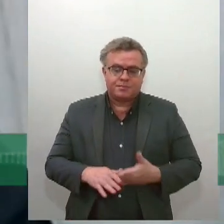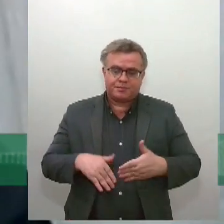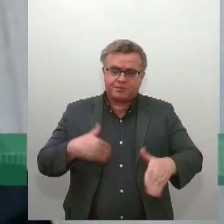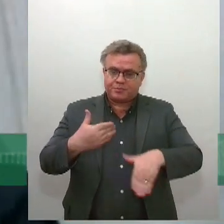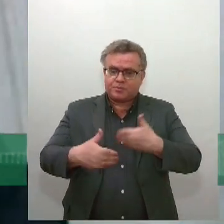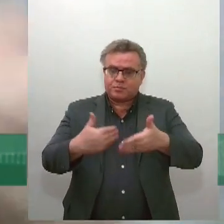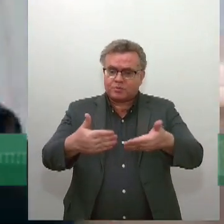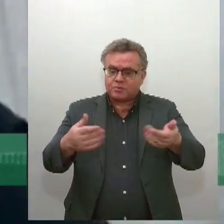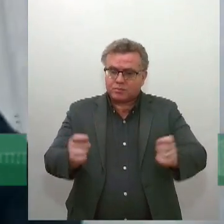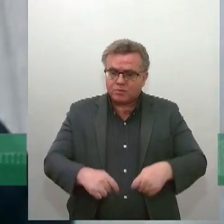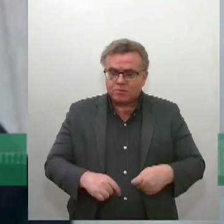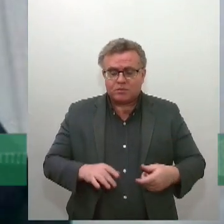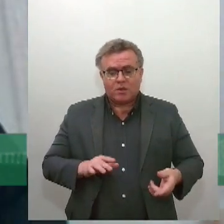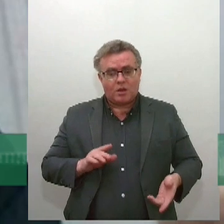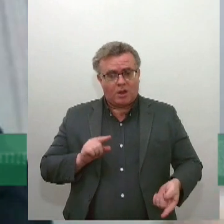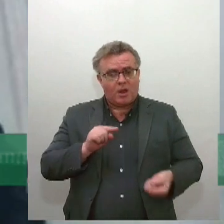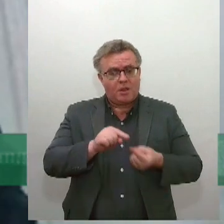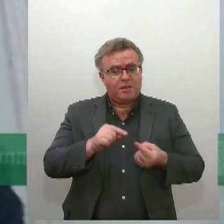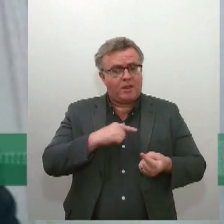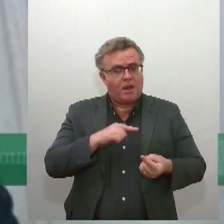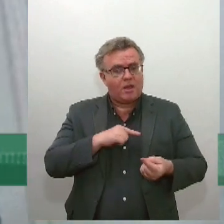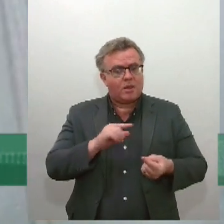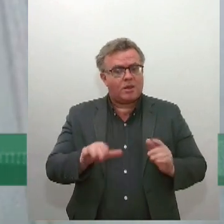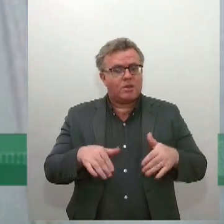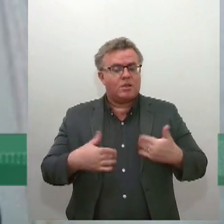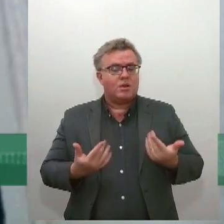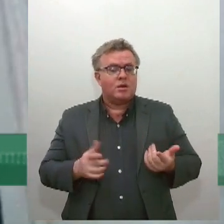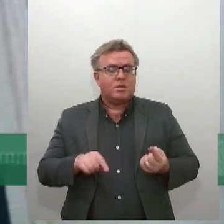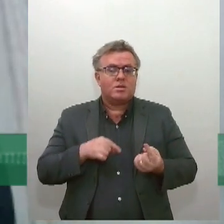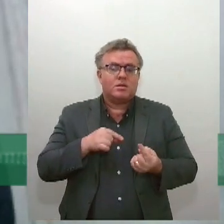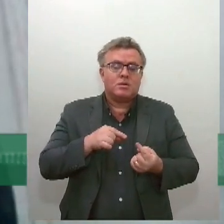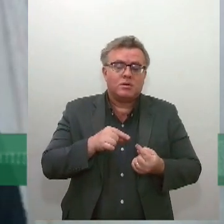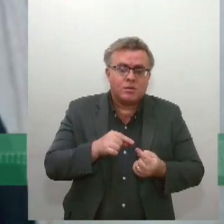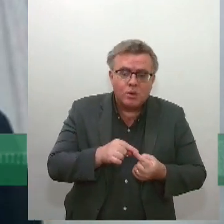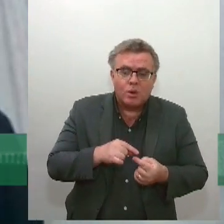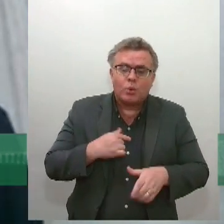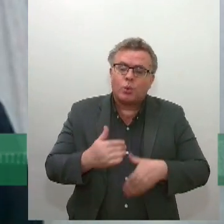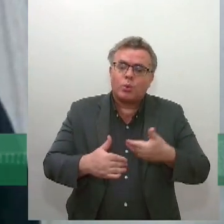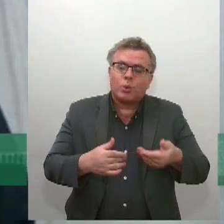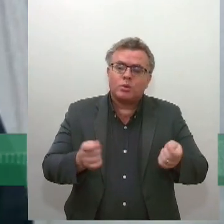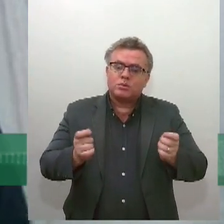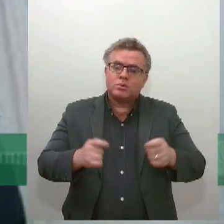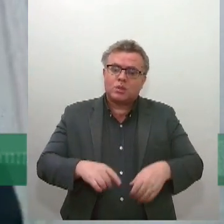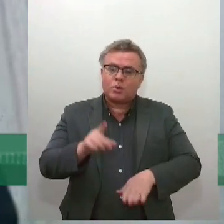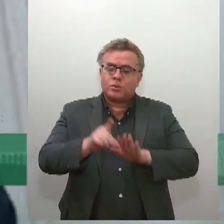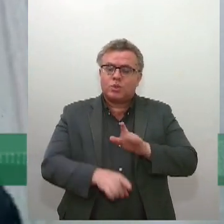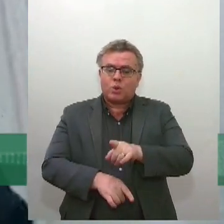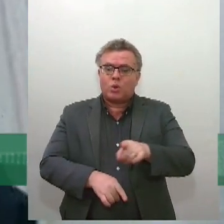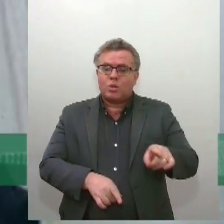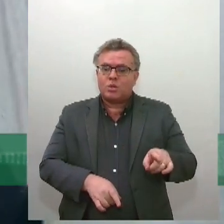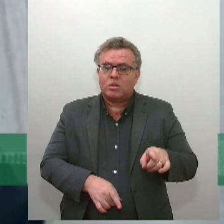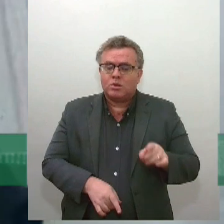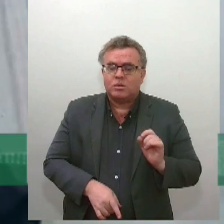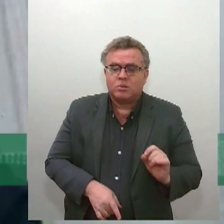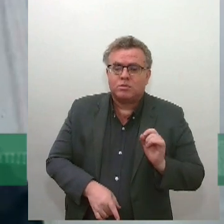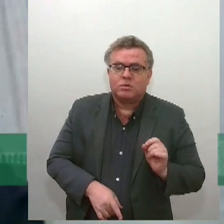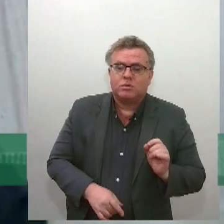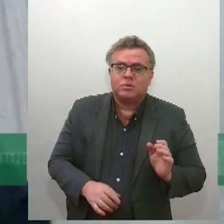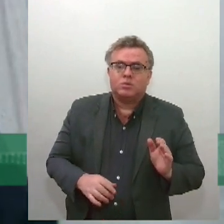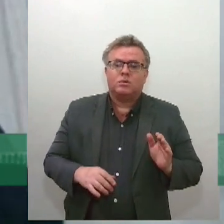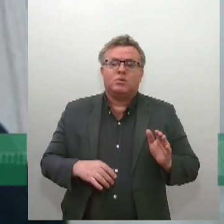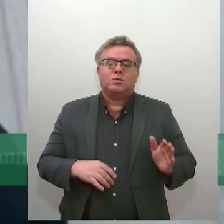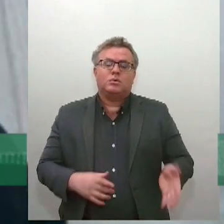vida tem uma finalidade, qual a finalidade do processo? É garantir um direito pra aquele que entrou. Você perdeu uma ação